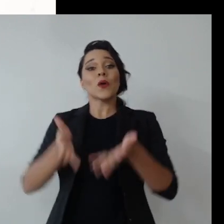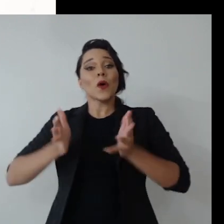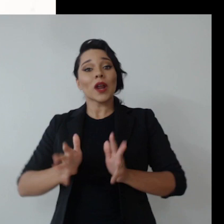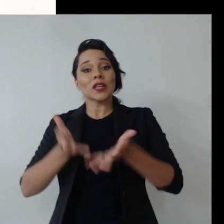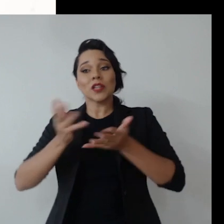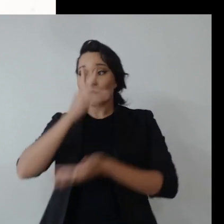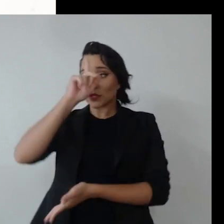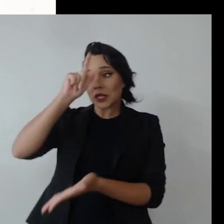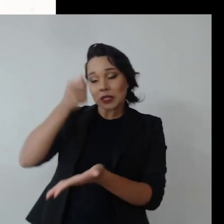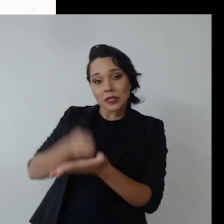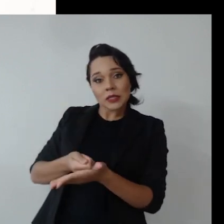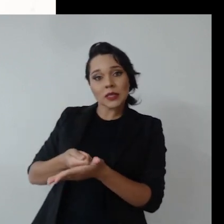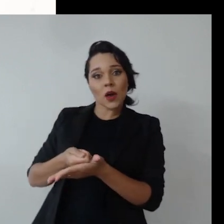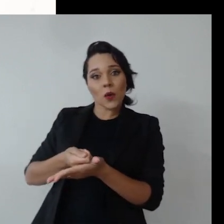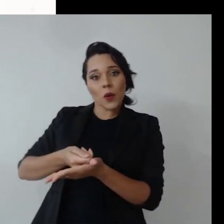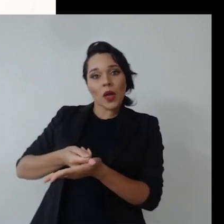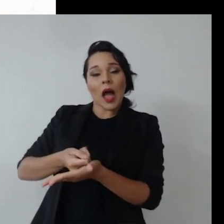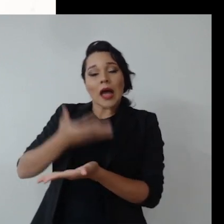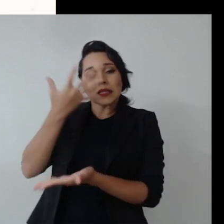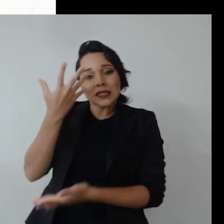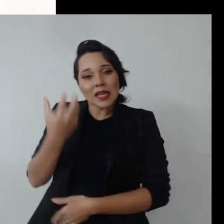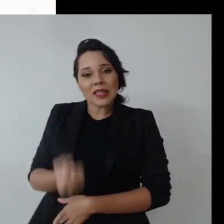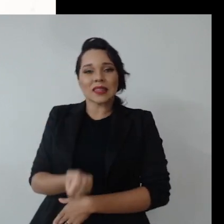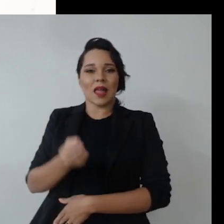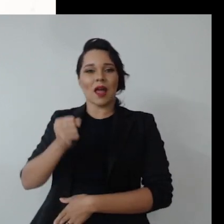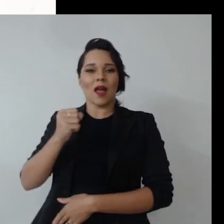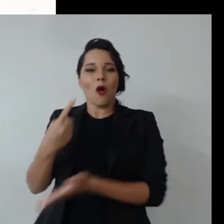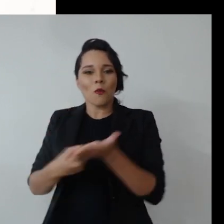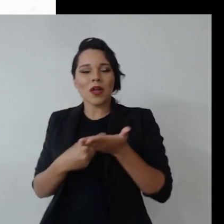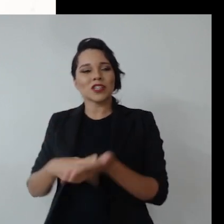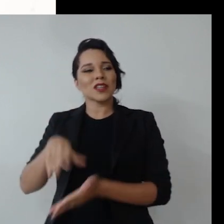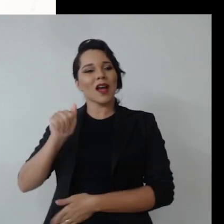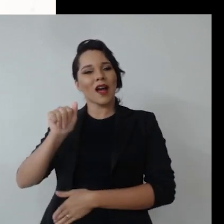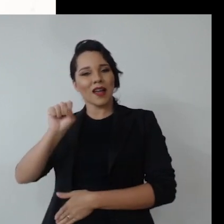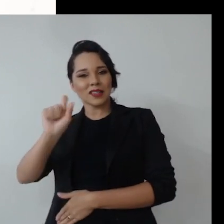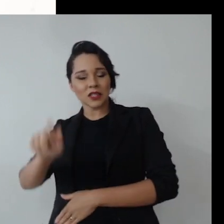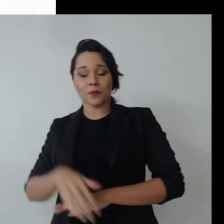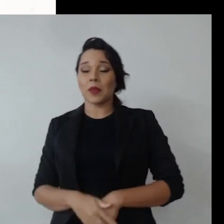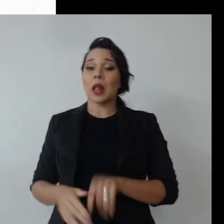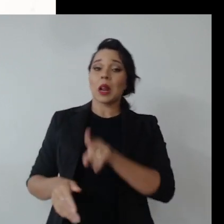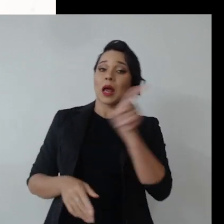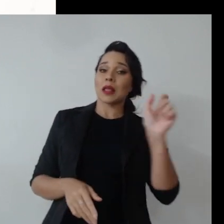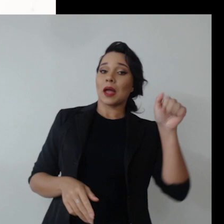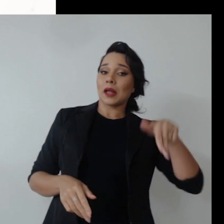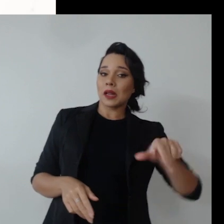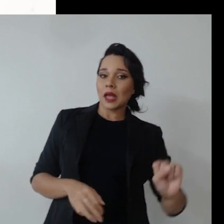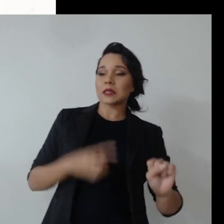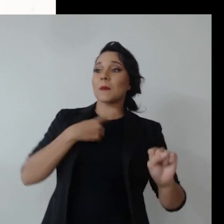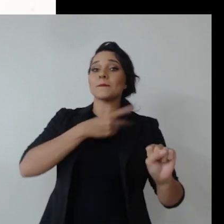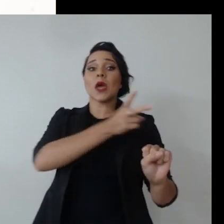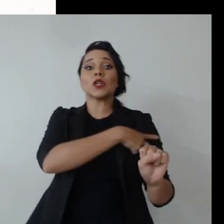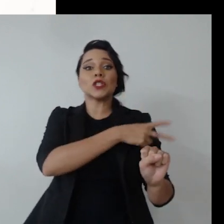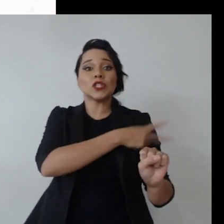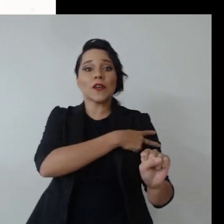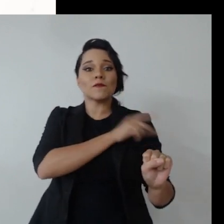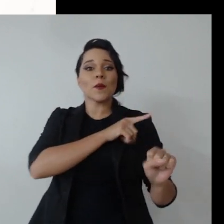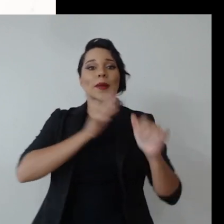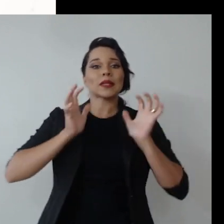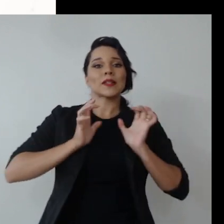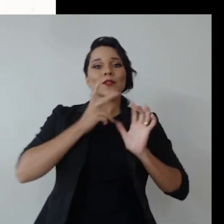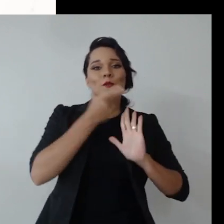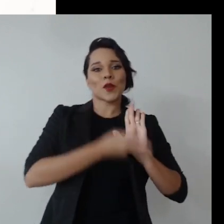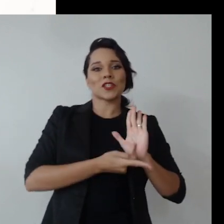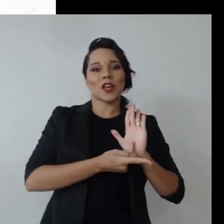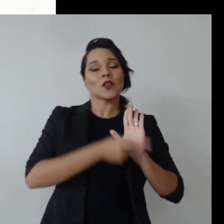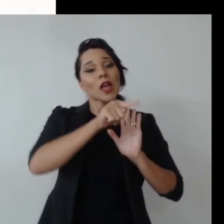Encorajar tomadores de decisão a patrocinar a adoção de uma agenda ESG. Poxa, lá na INS, meu chefe, ele é o patrocinador do projeto,